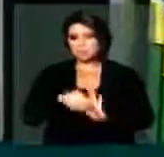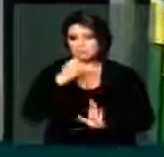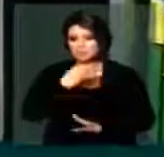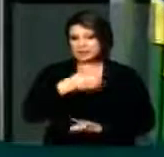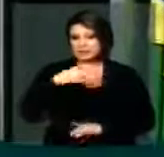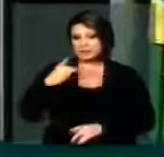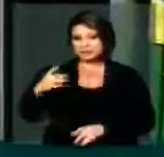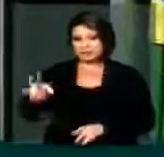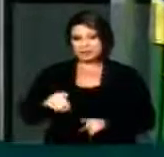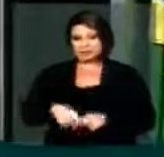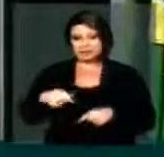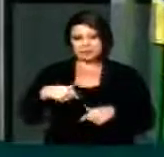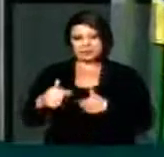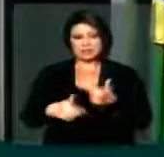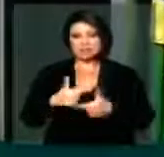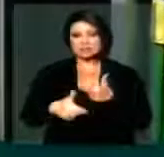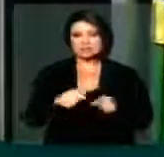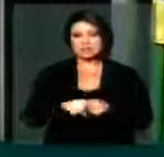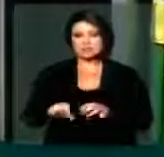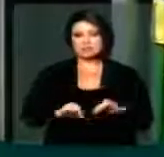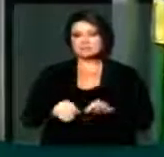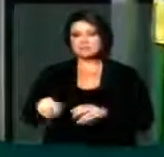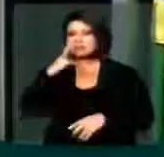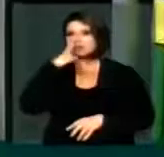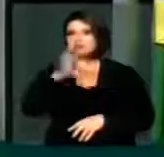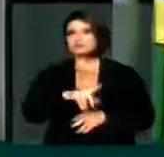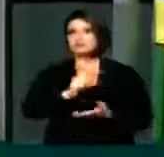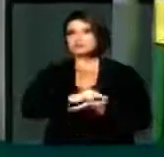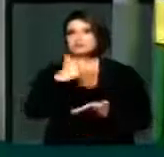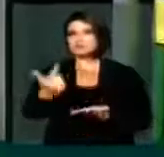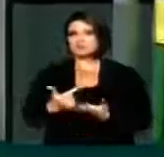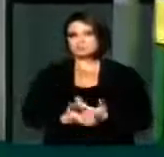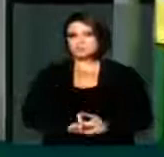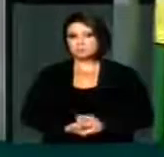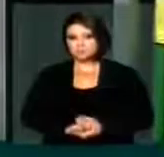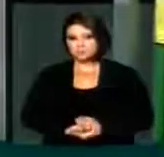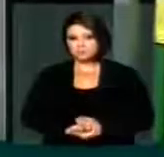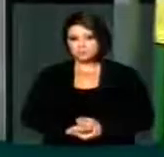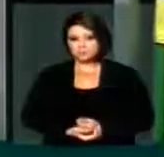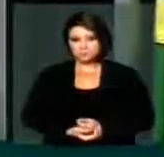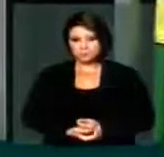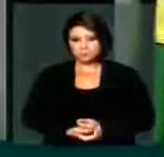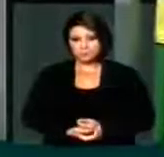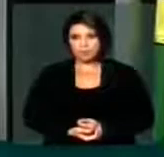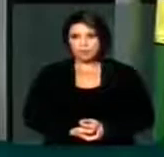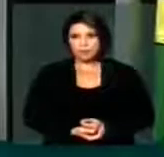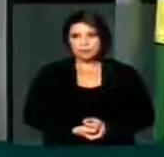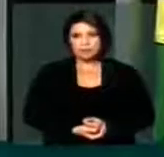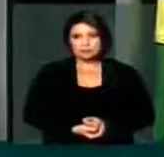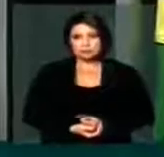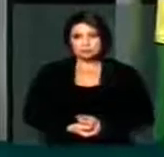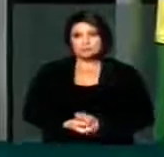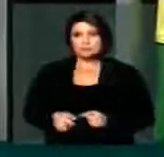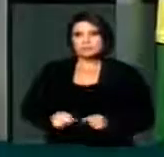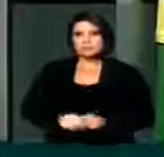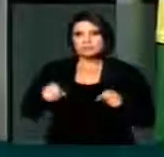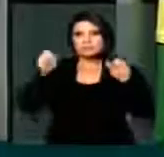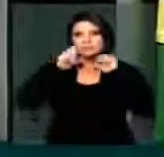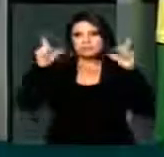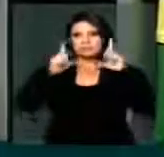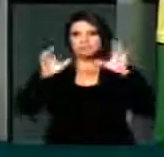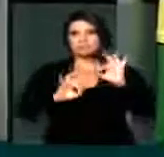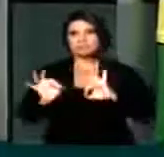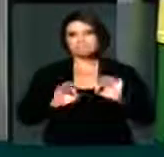próprio. Nem o mais pelego dos jornais poderia ignorar um escândalo